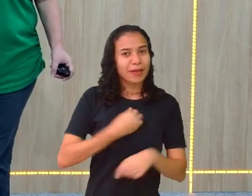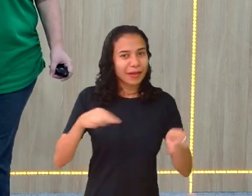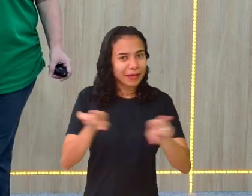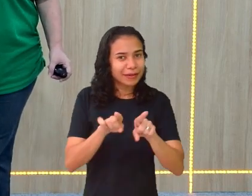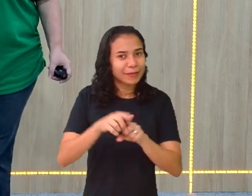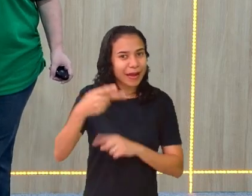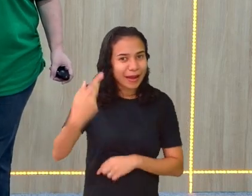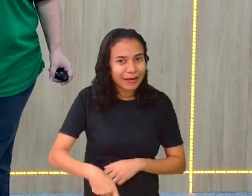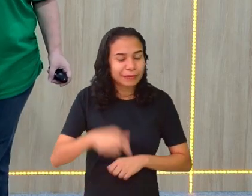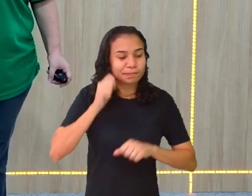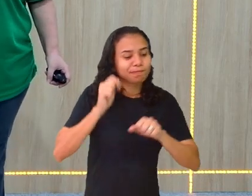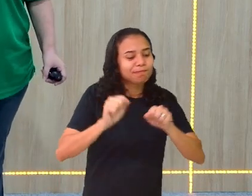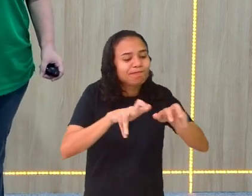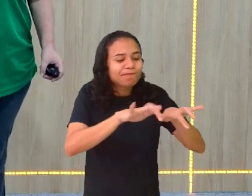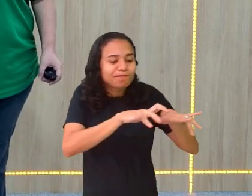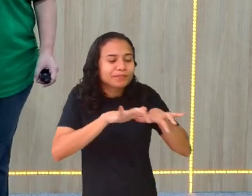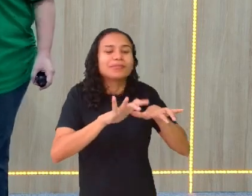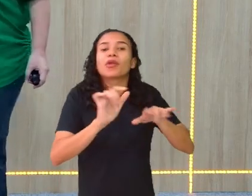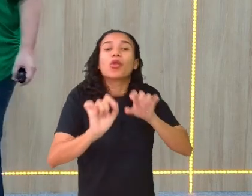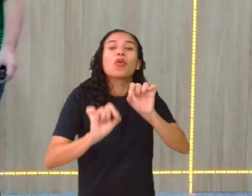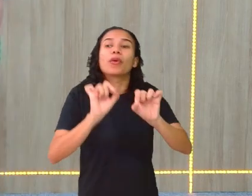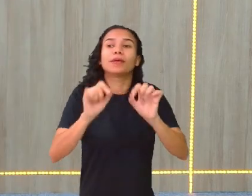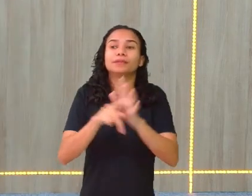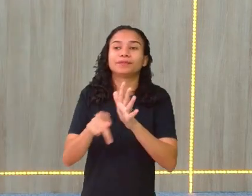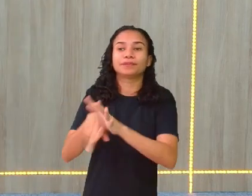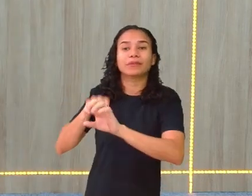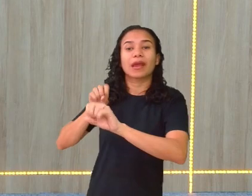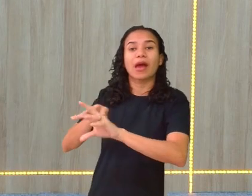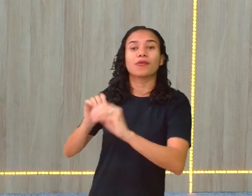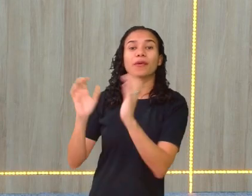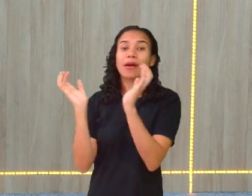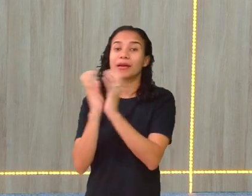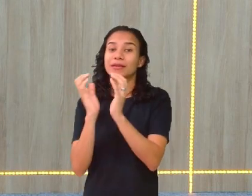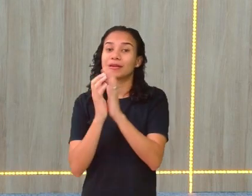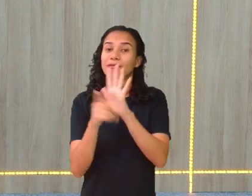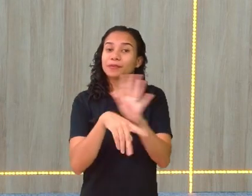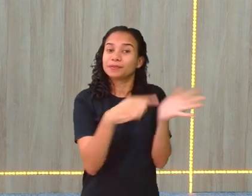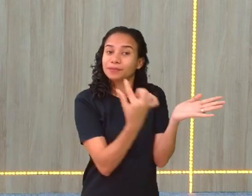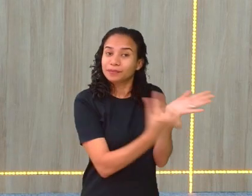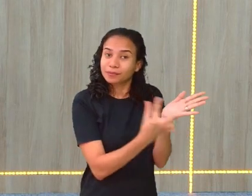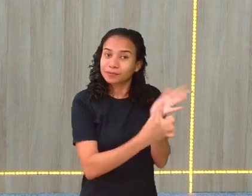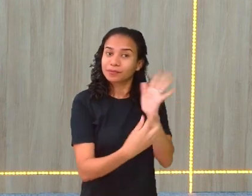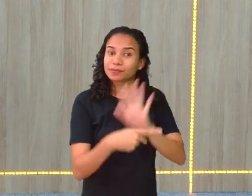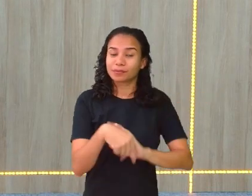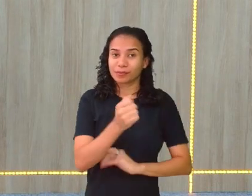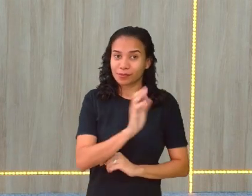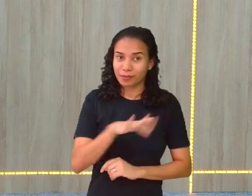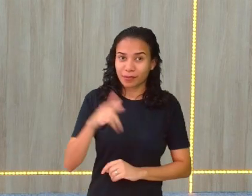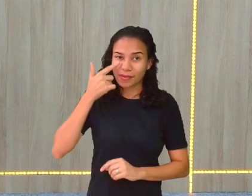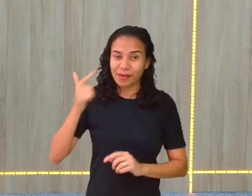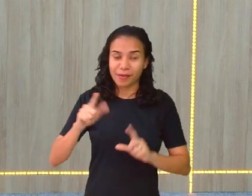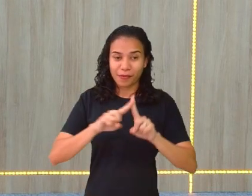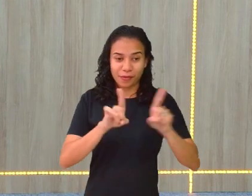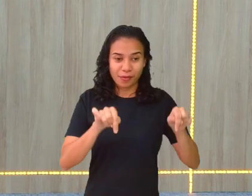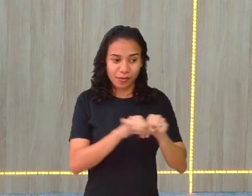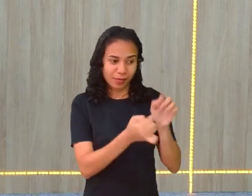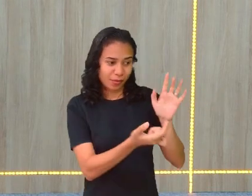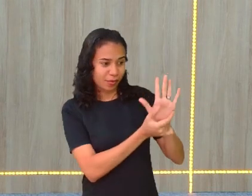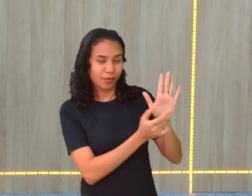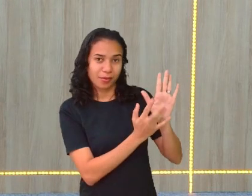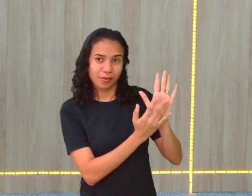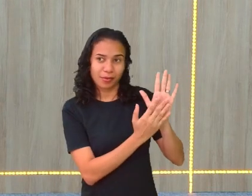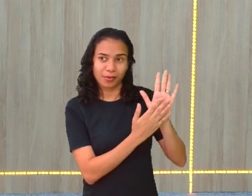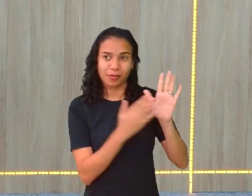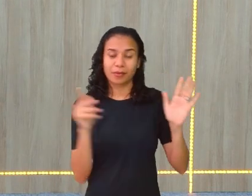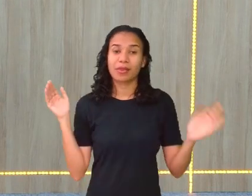vivo no chat. Do quê? Do Educa Recife, o aplicativo que os meninos vão colocar nesta